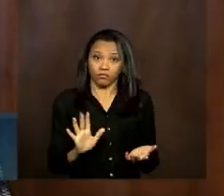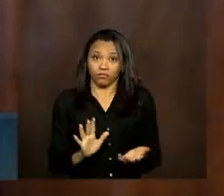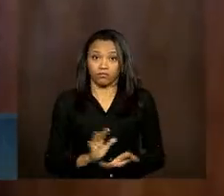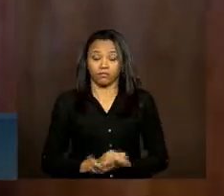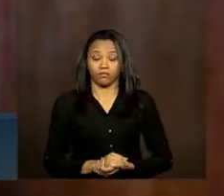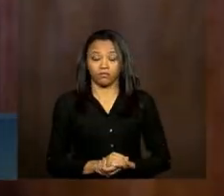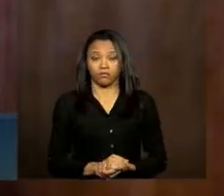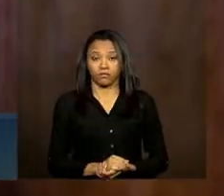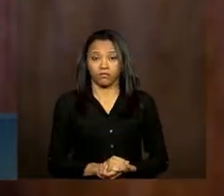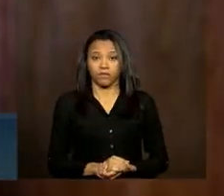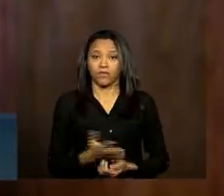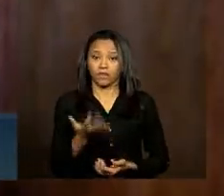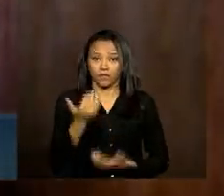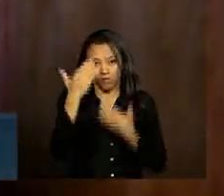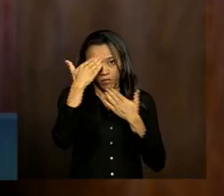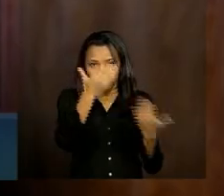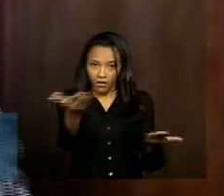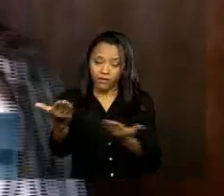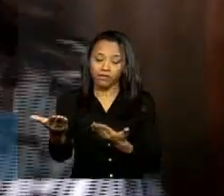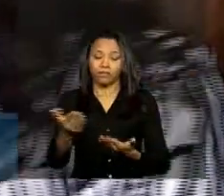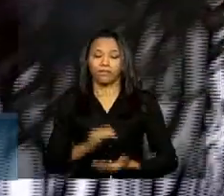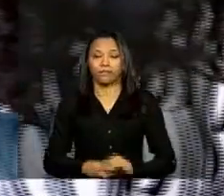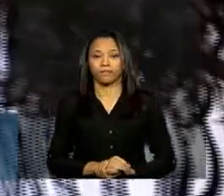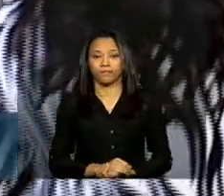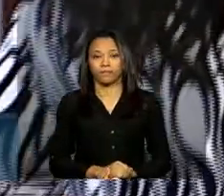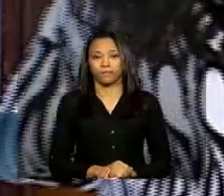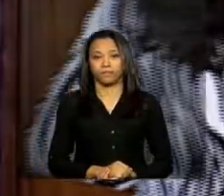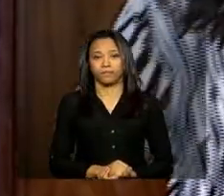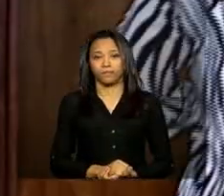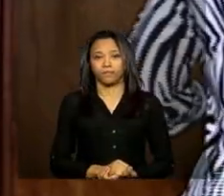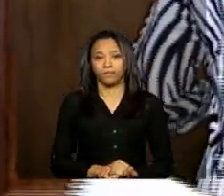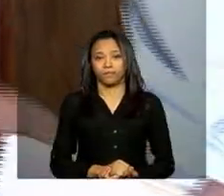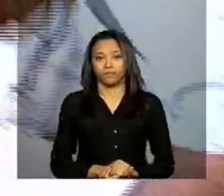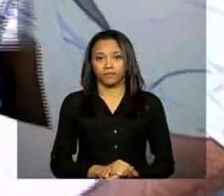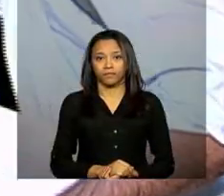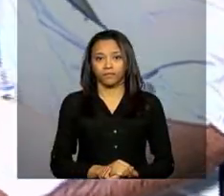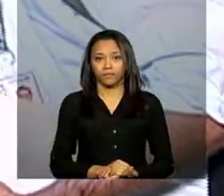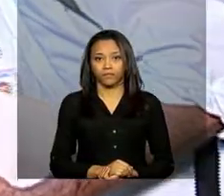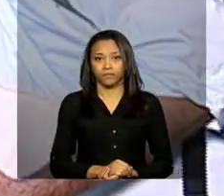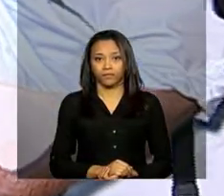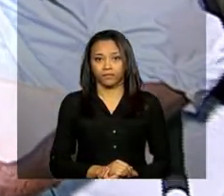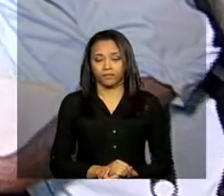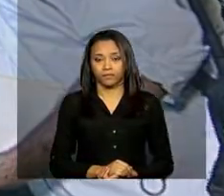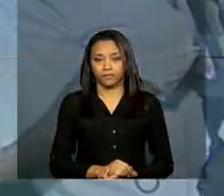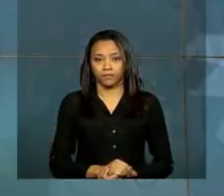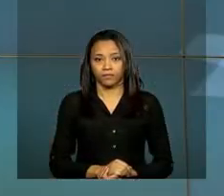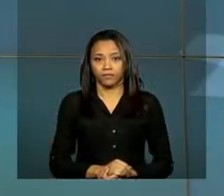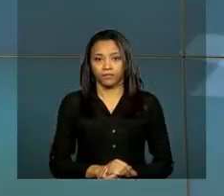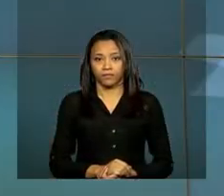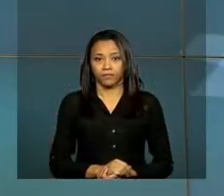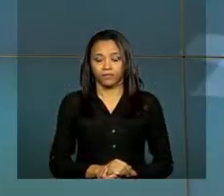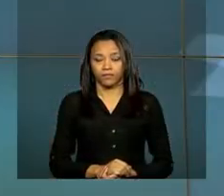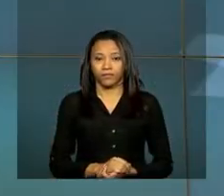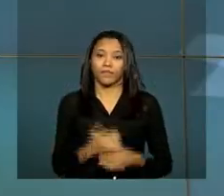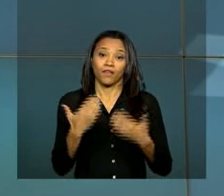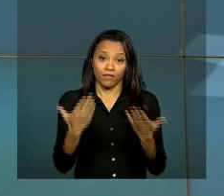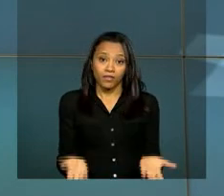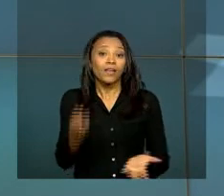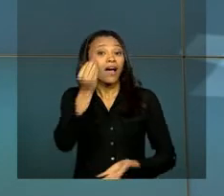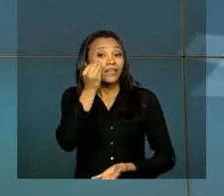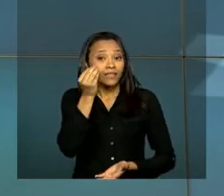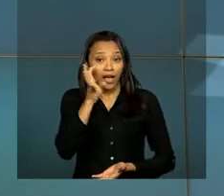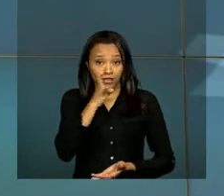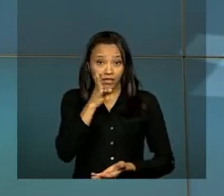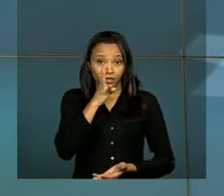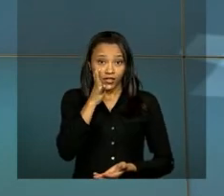Obrigada Obrigada Bom dia a todos Você assistiu ao